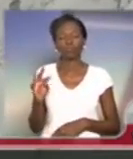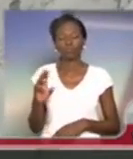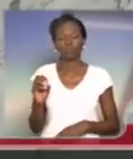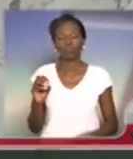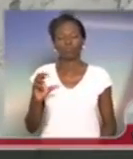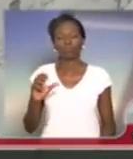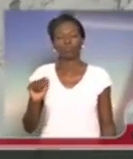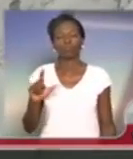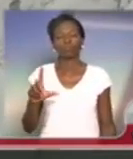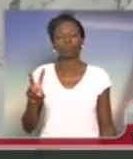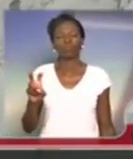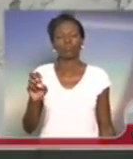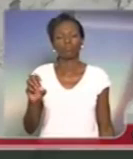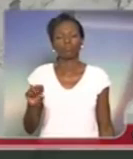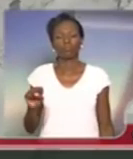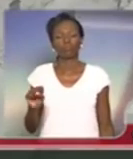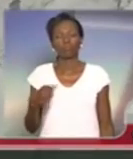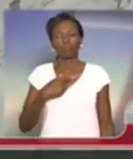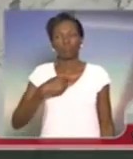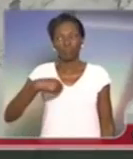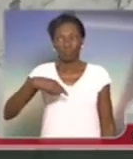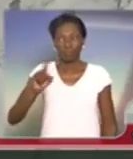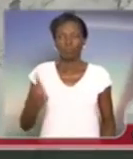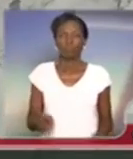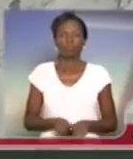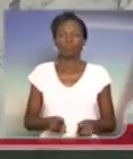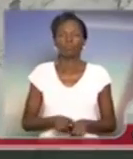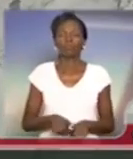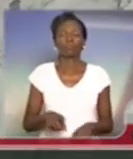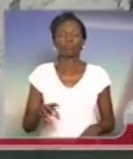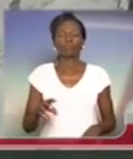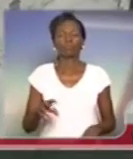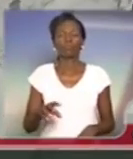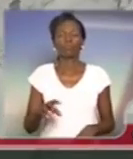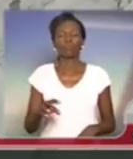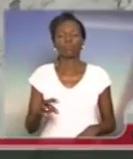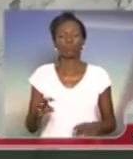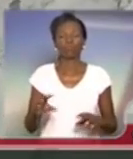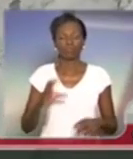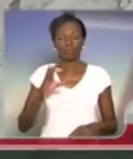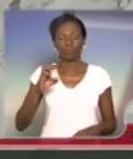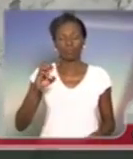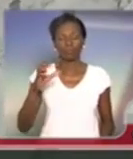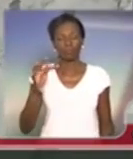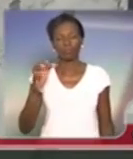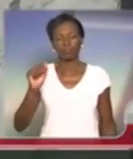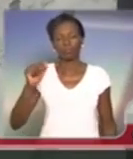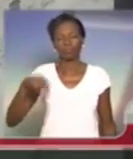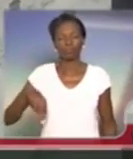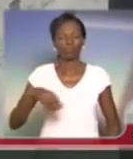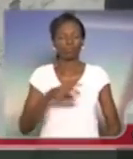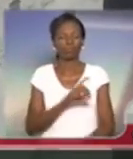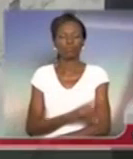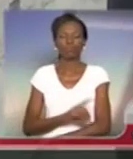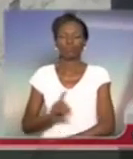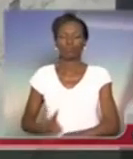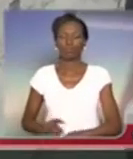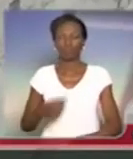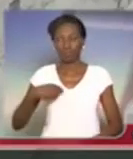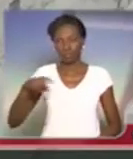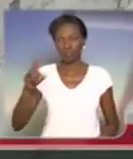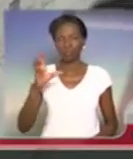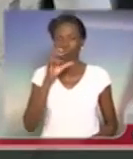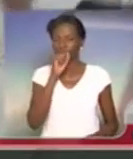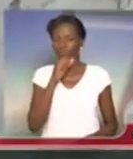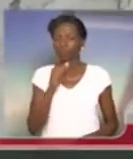deputada Clélia, na escola estadual de Diadema, o antigo CEFAM de Diadema. Estive lá no sábado, conversei com os